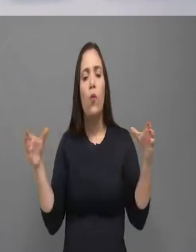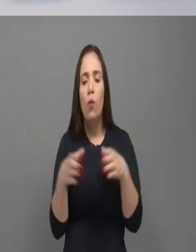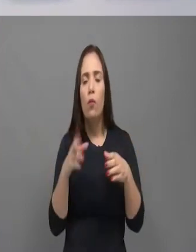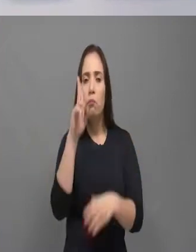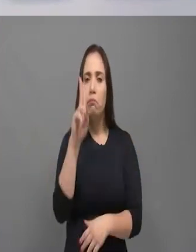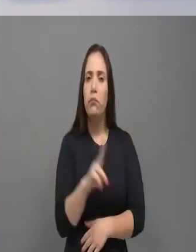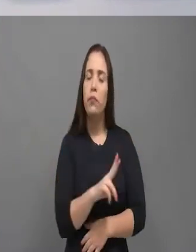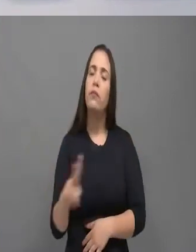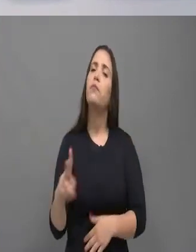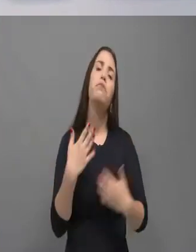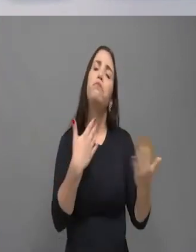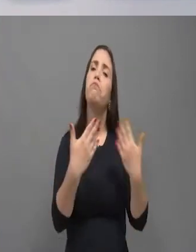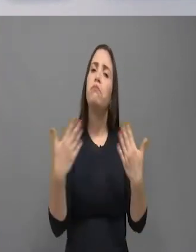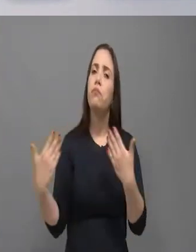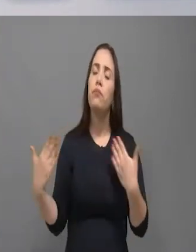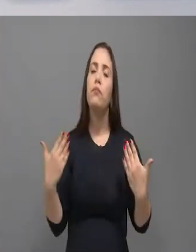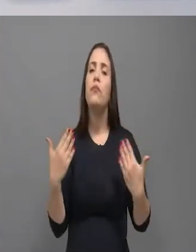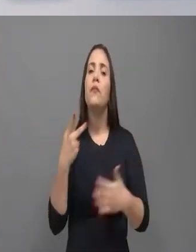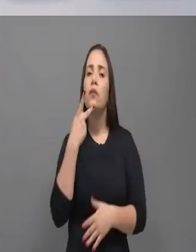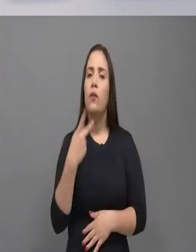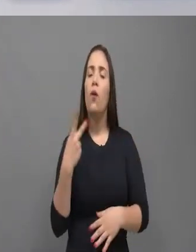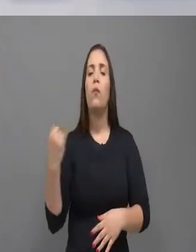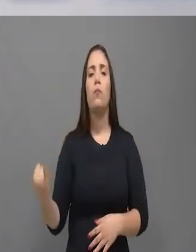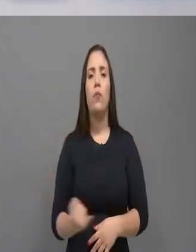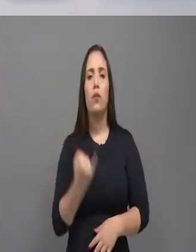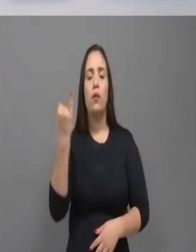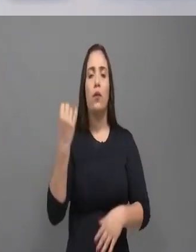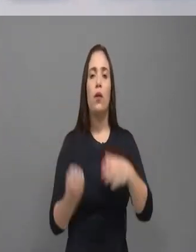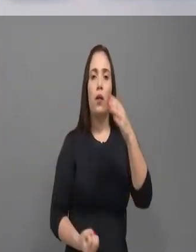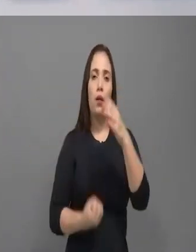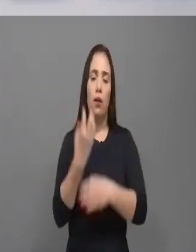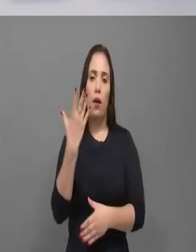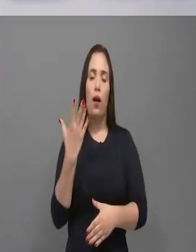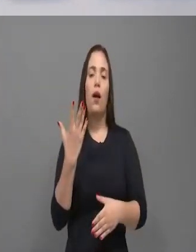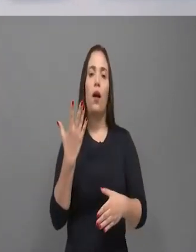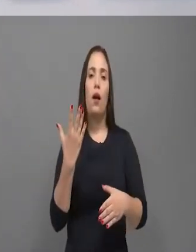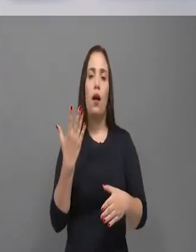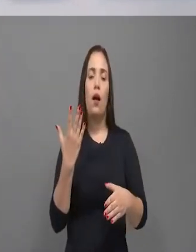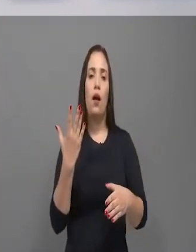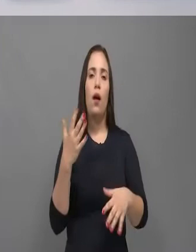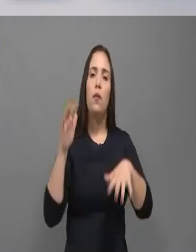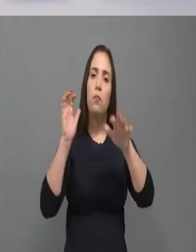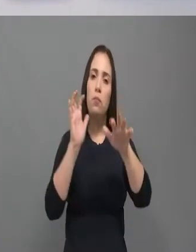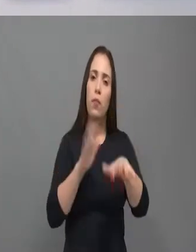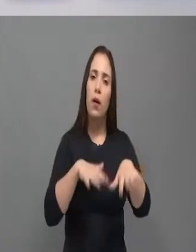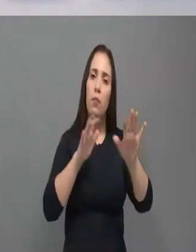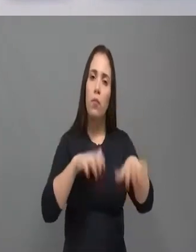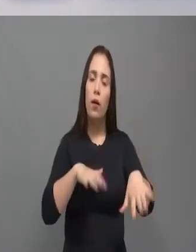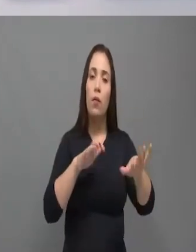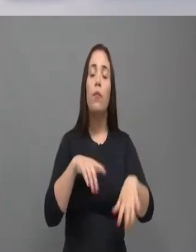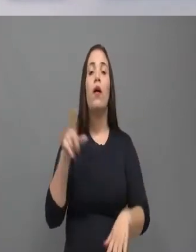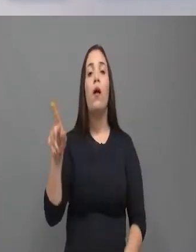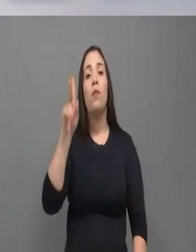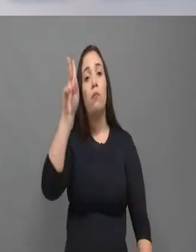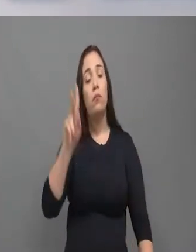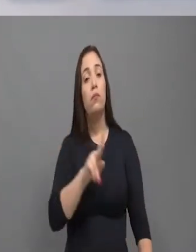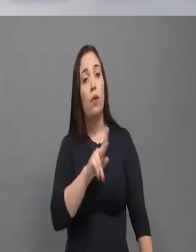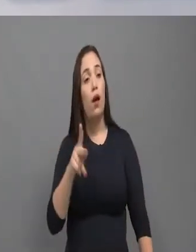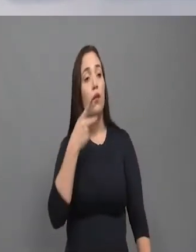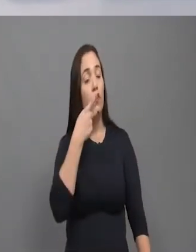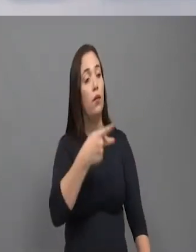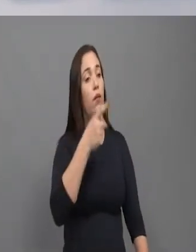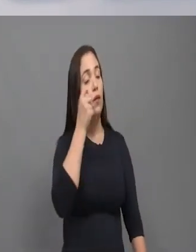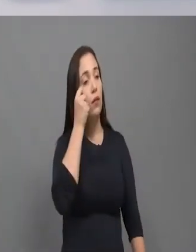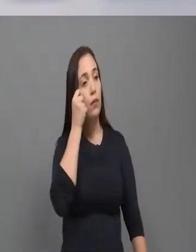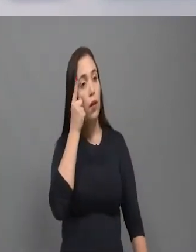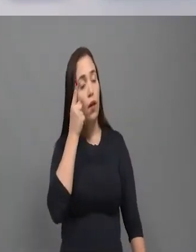ao Dom José que fizesse uma caminhada lá da Barra do Ceará até a Catedral.